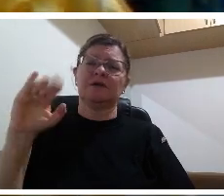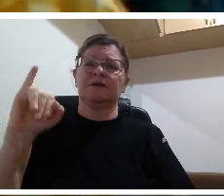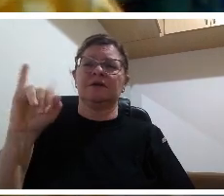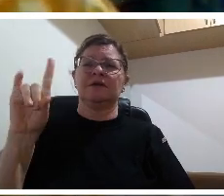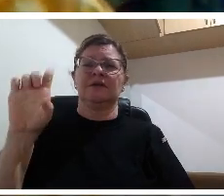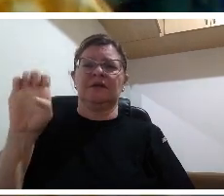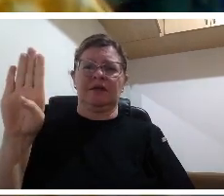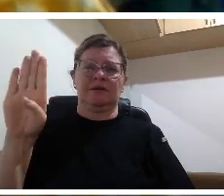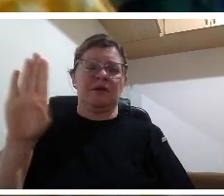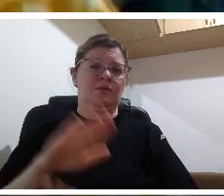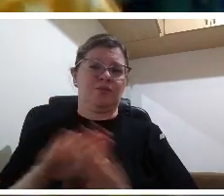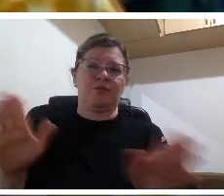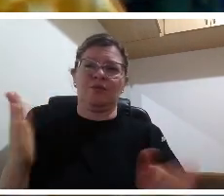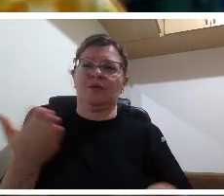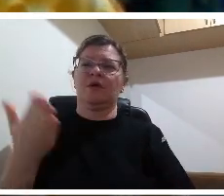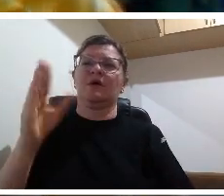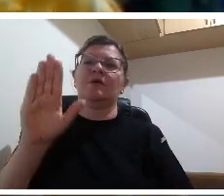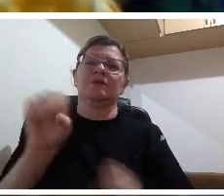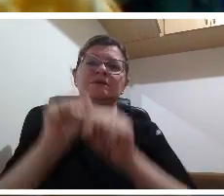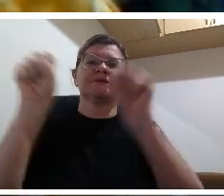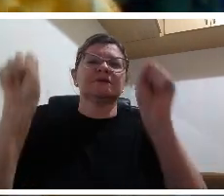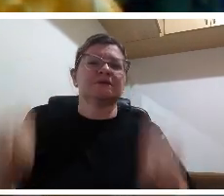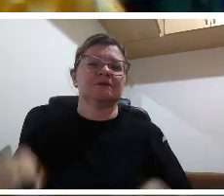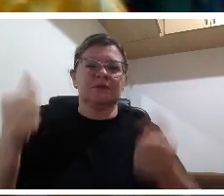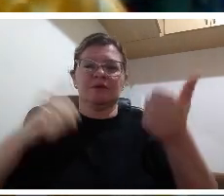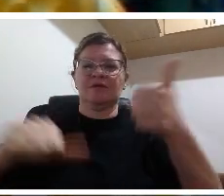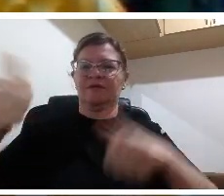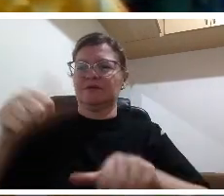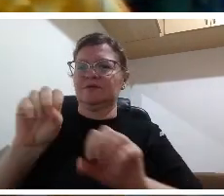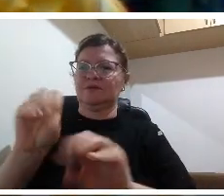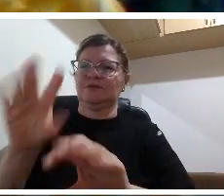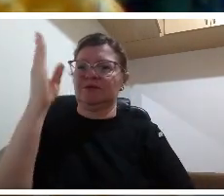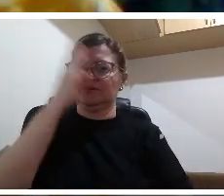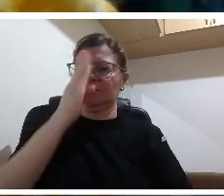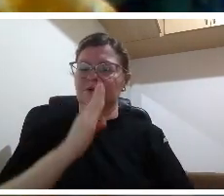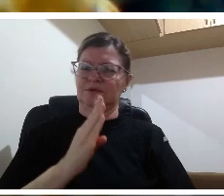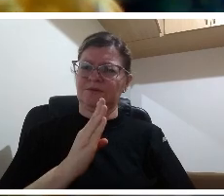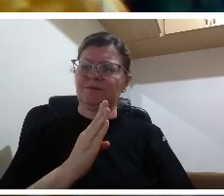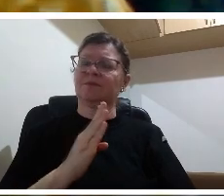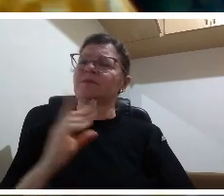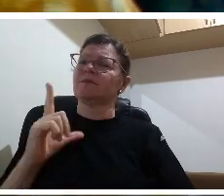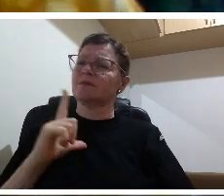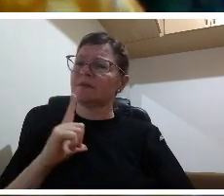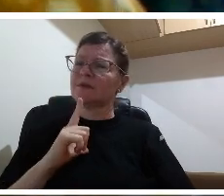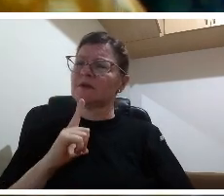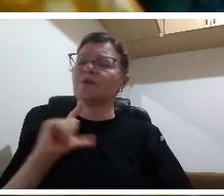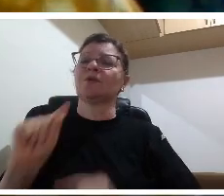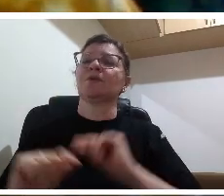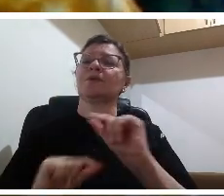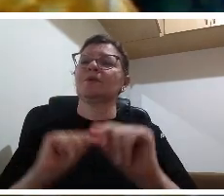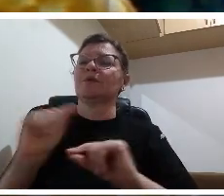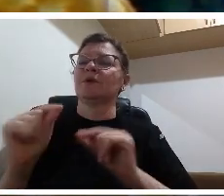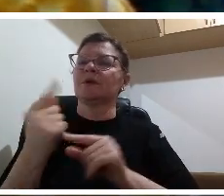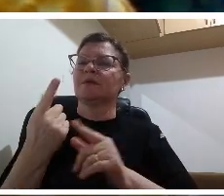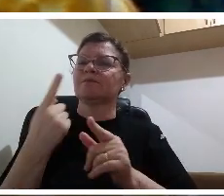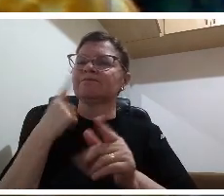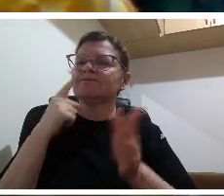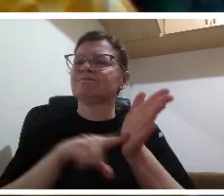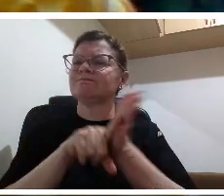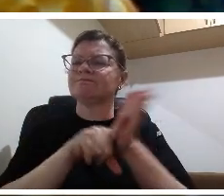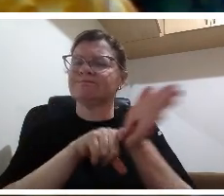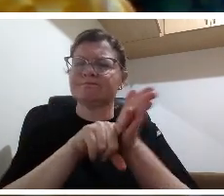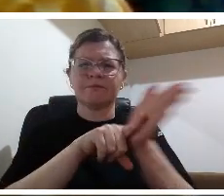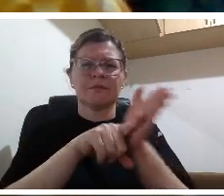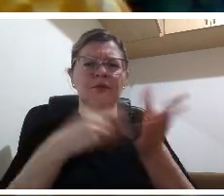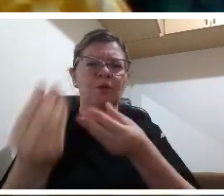que as crianças saem do quinto ano antes quarta série hoje quinto ano e do nono ano antes